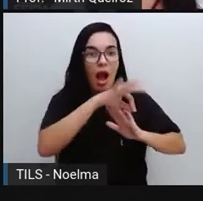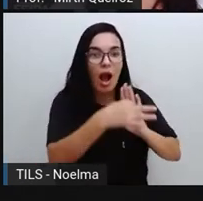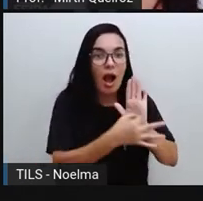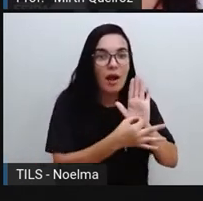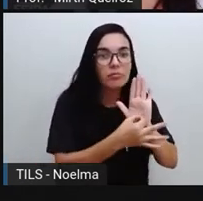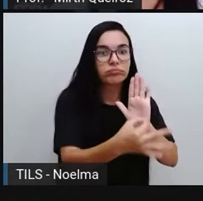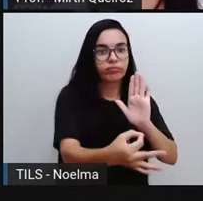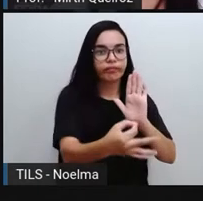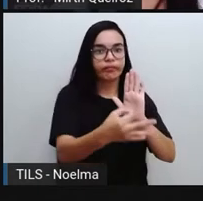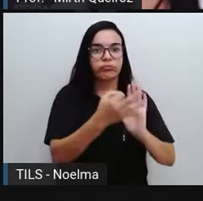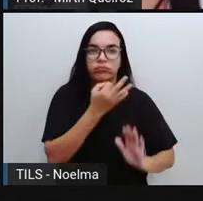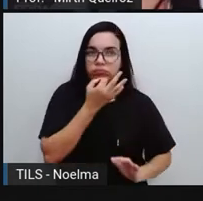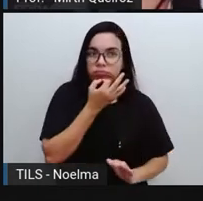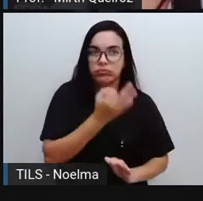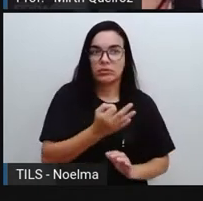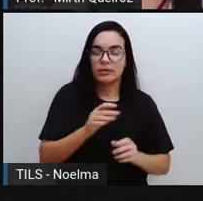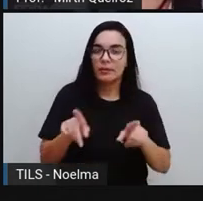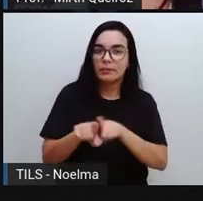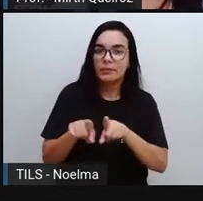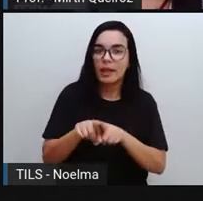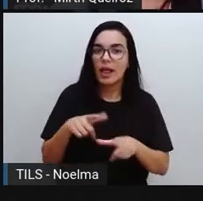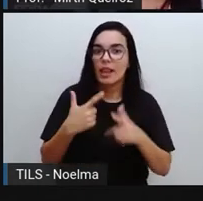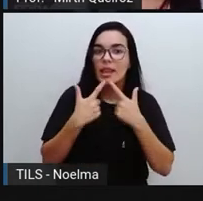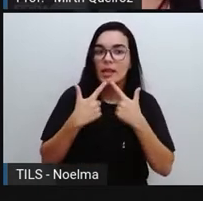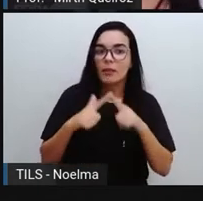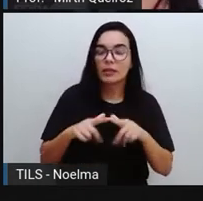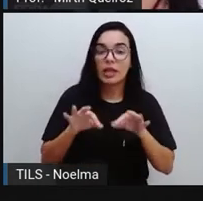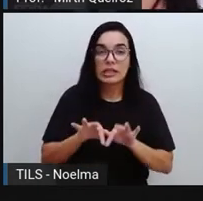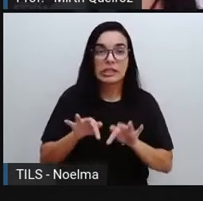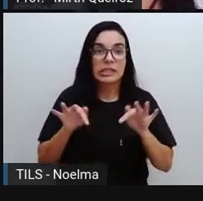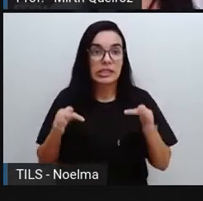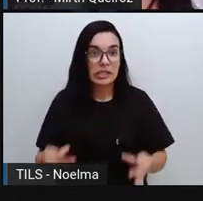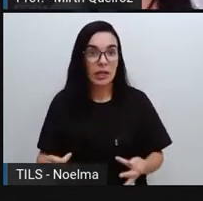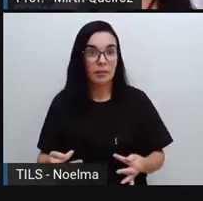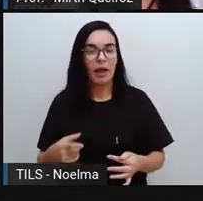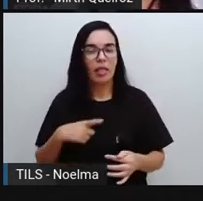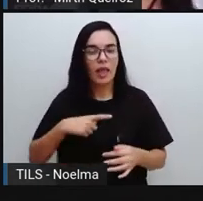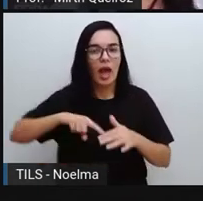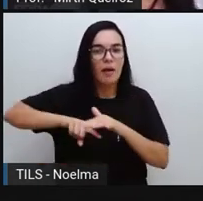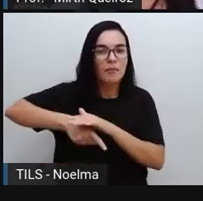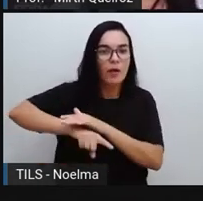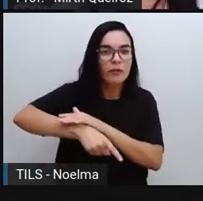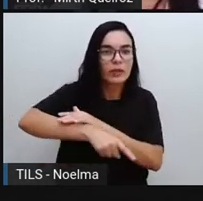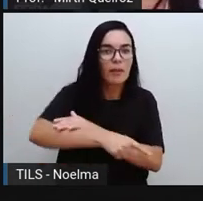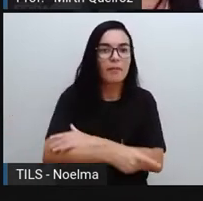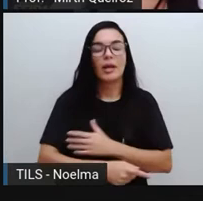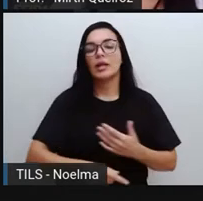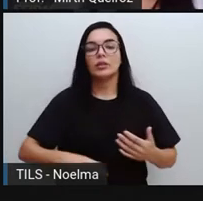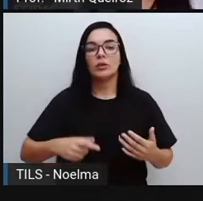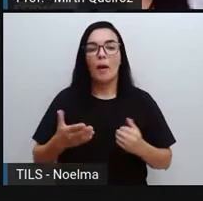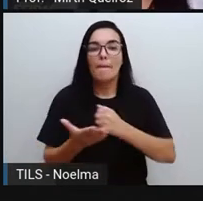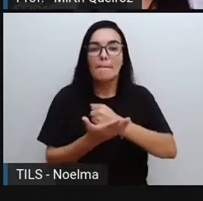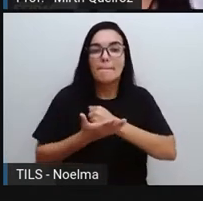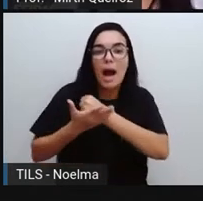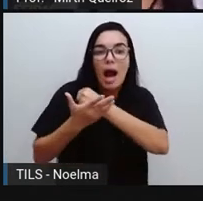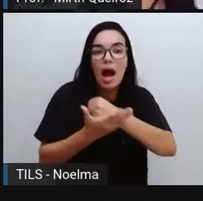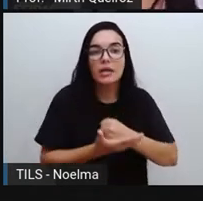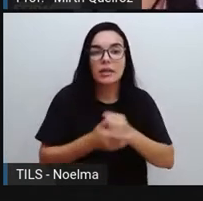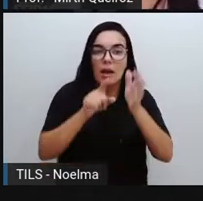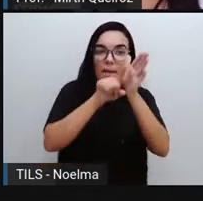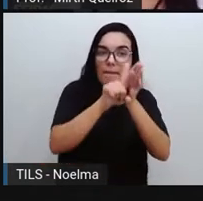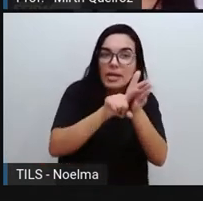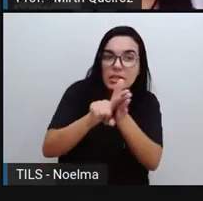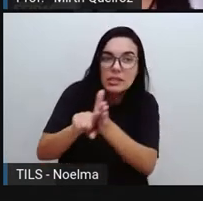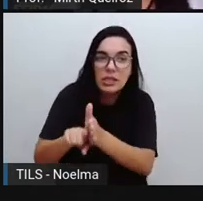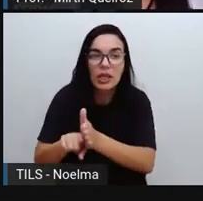bem elaborado, uma linguagem simples, que tem aprofundamento teórico, que é resultado aí